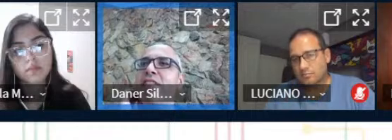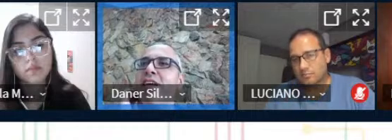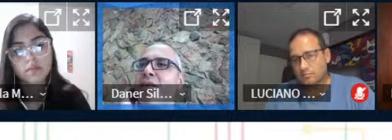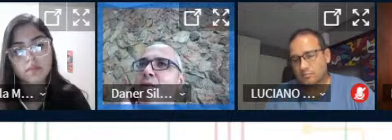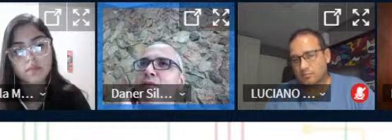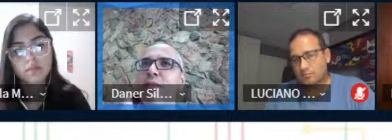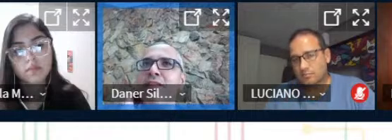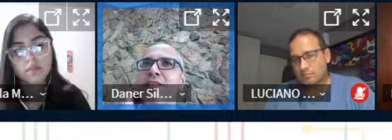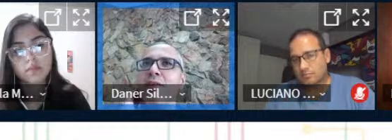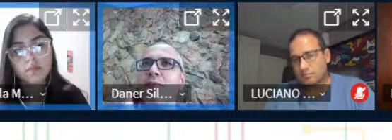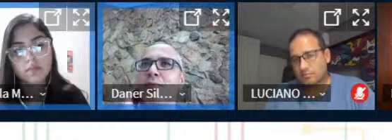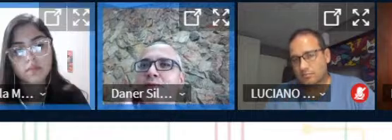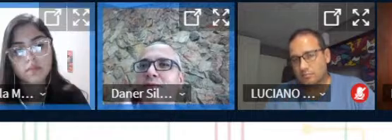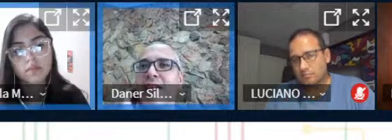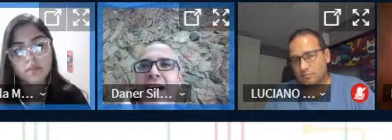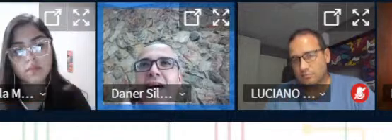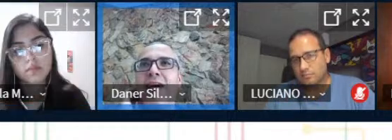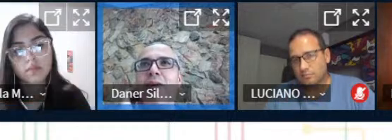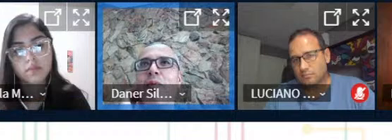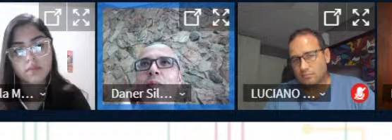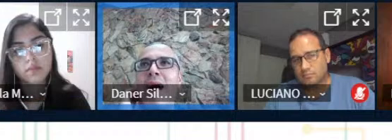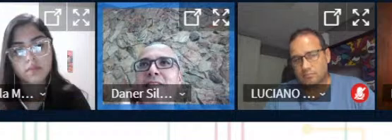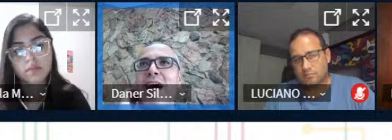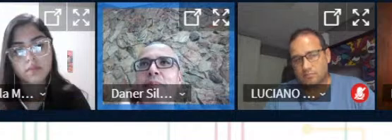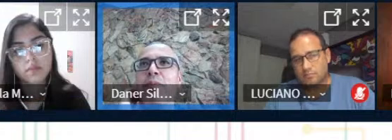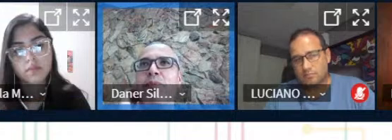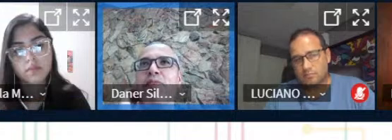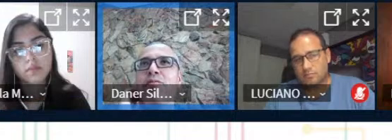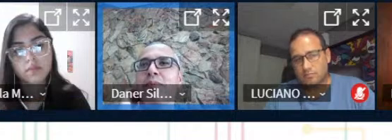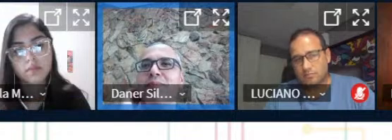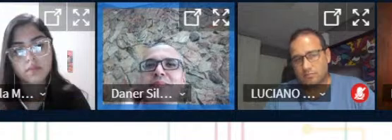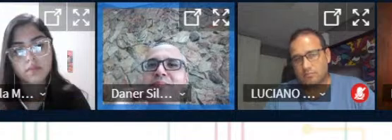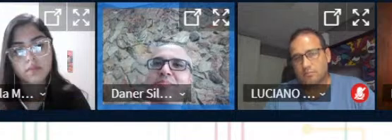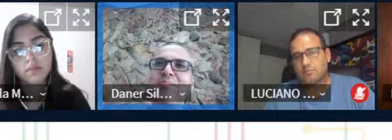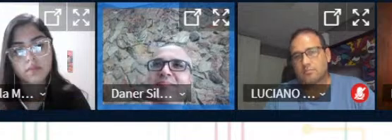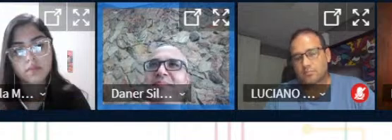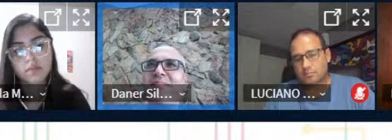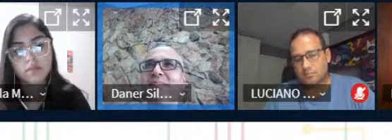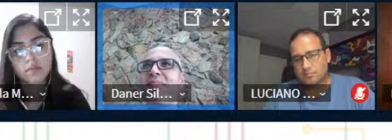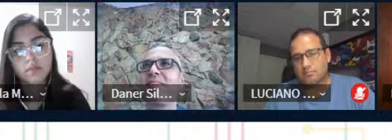é fazer essa aproximação o mais rápido possível